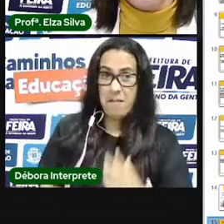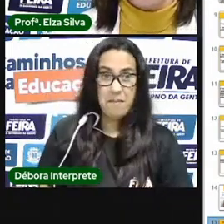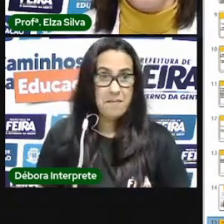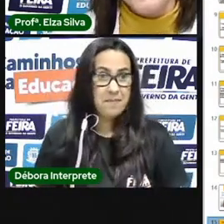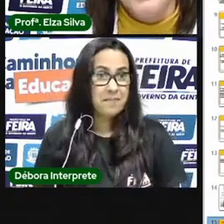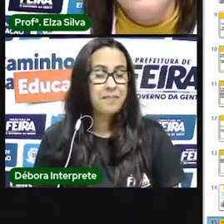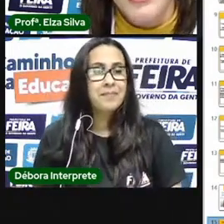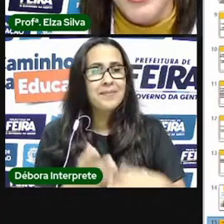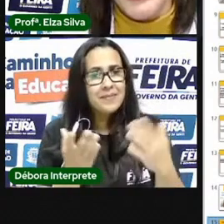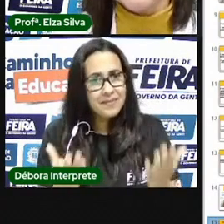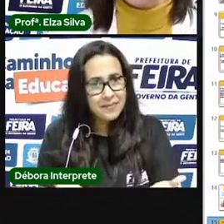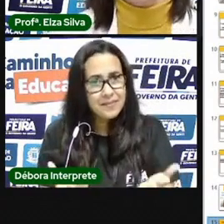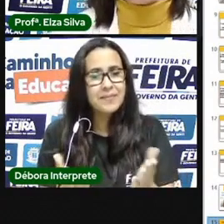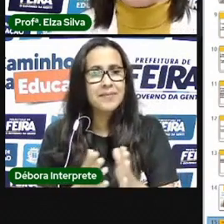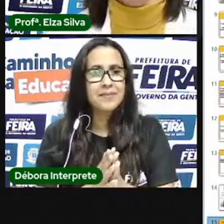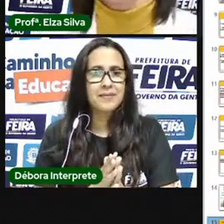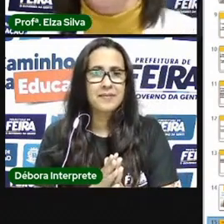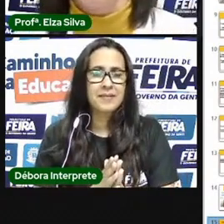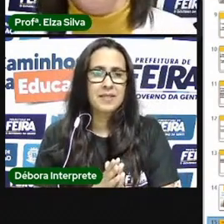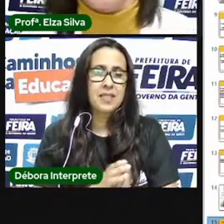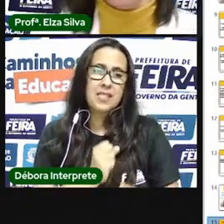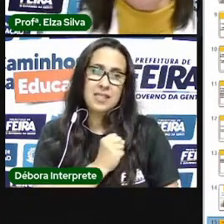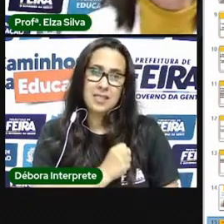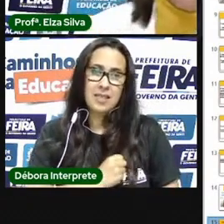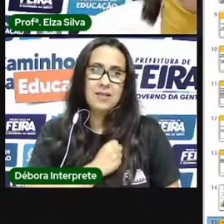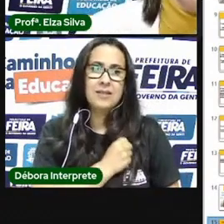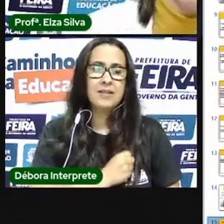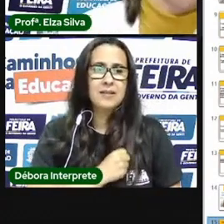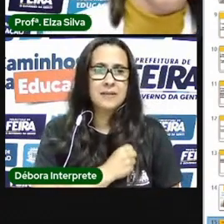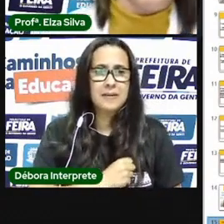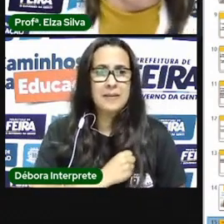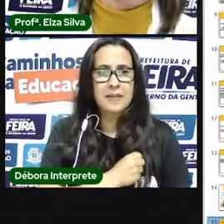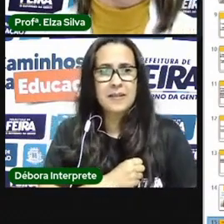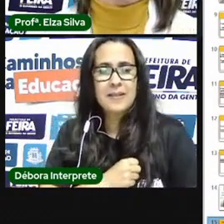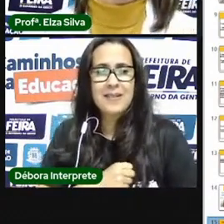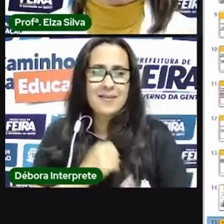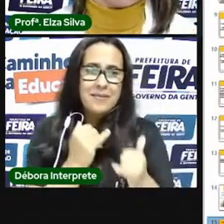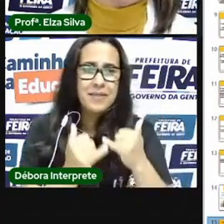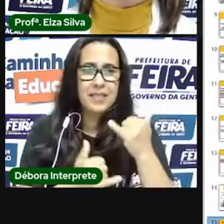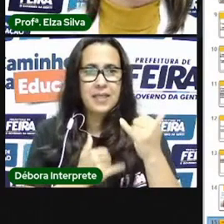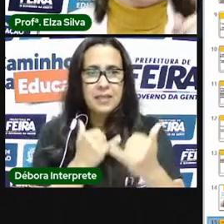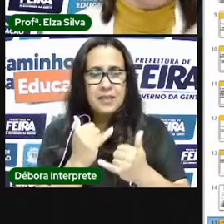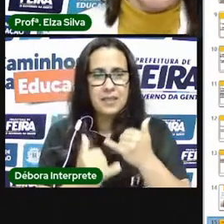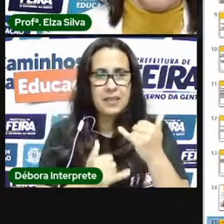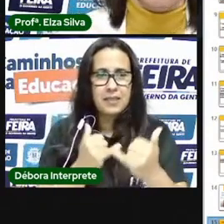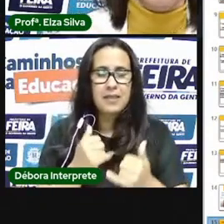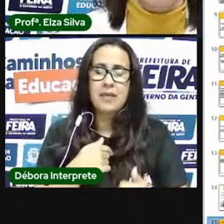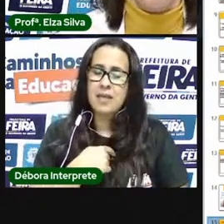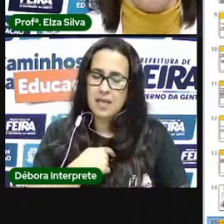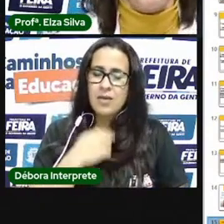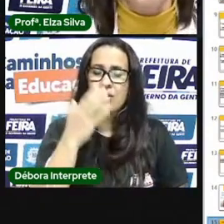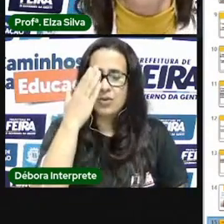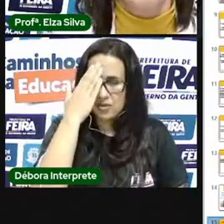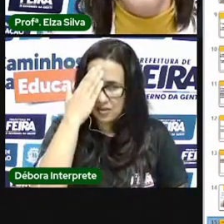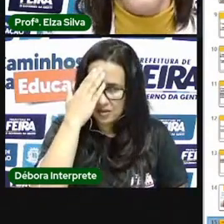gente viver um pouquinho essa saudade né uma das brincadeiras que eu tenho certeza que vocês